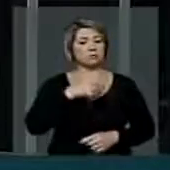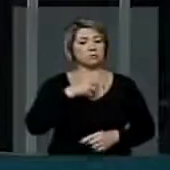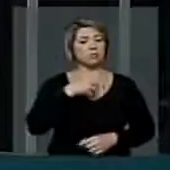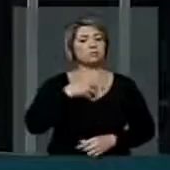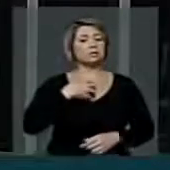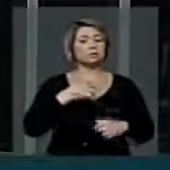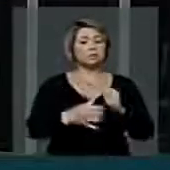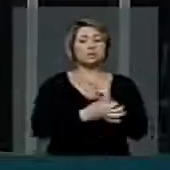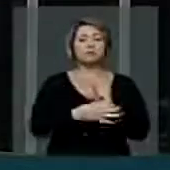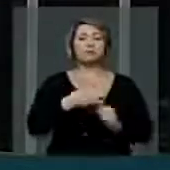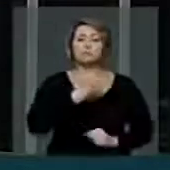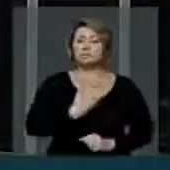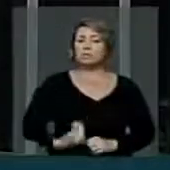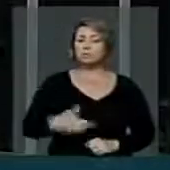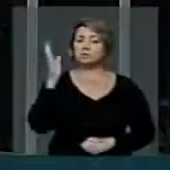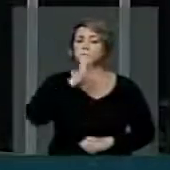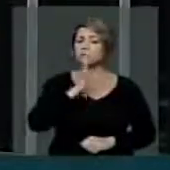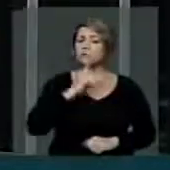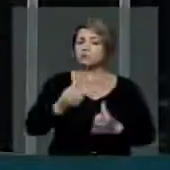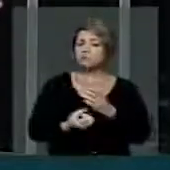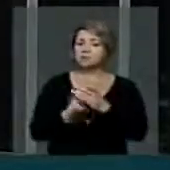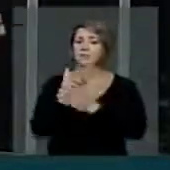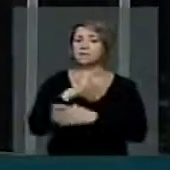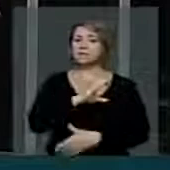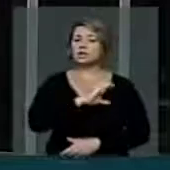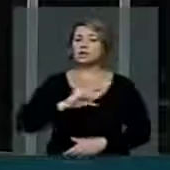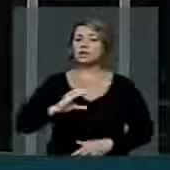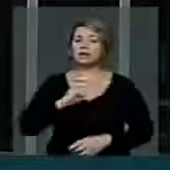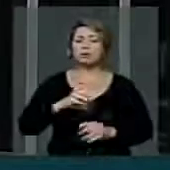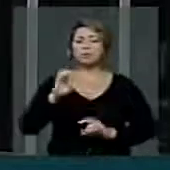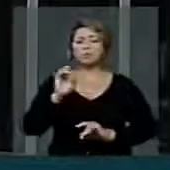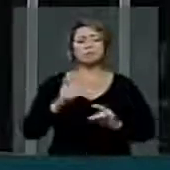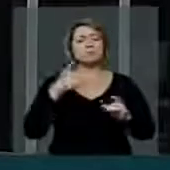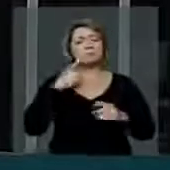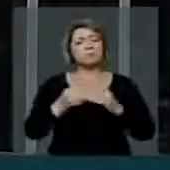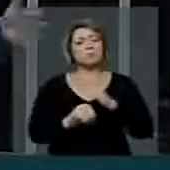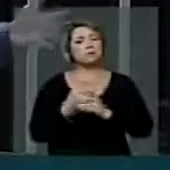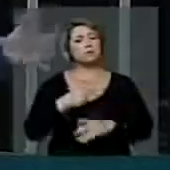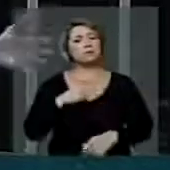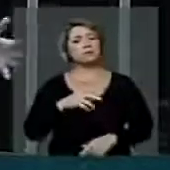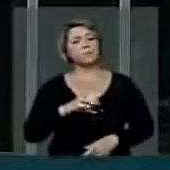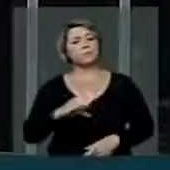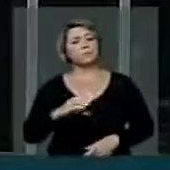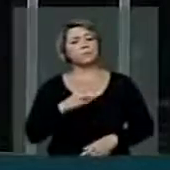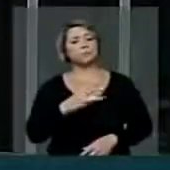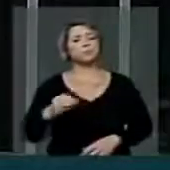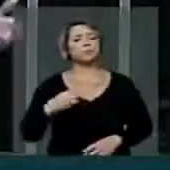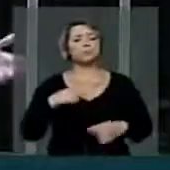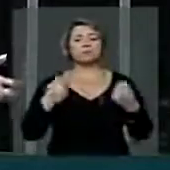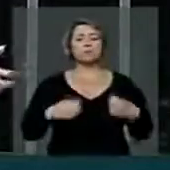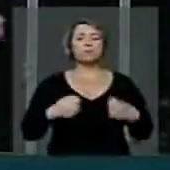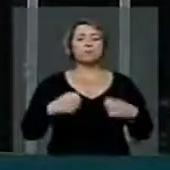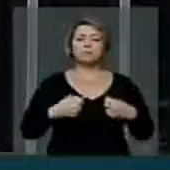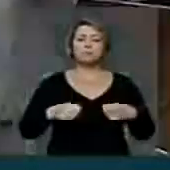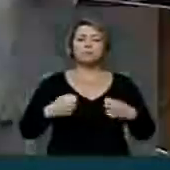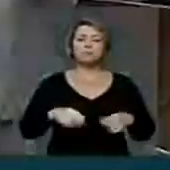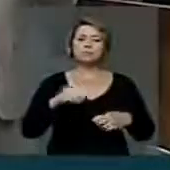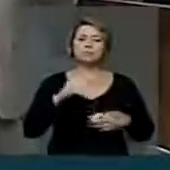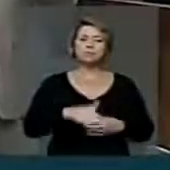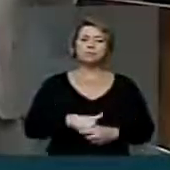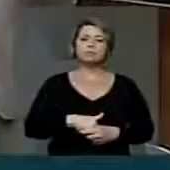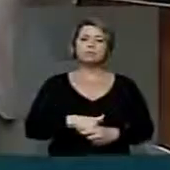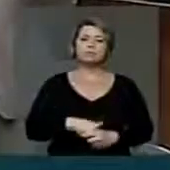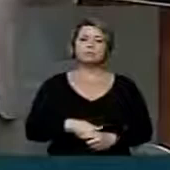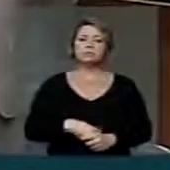e para que esta comissão que será criada possa já debater no Senado a questão da PEC 300. Precisamos votar em segundo turno, que é